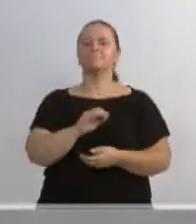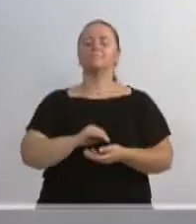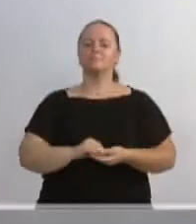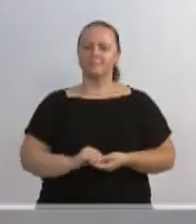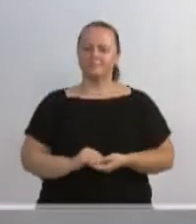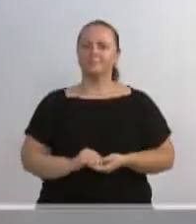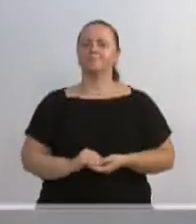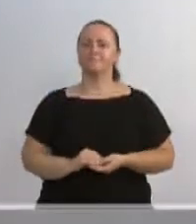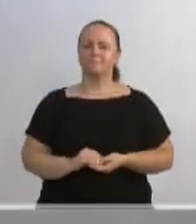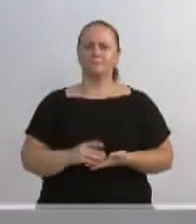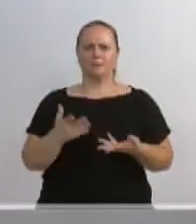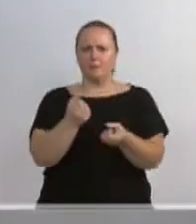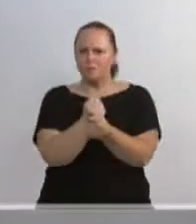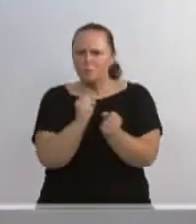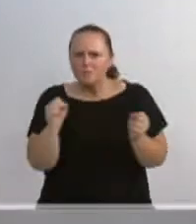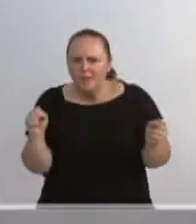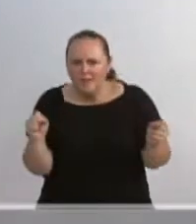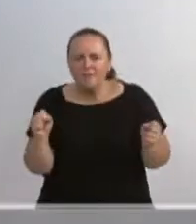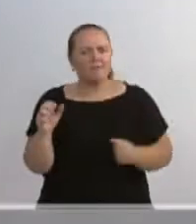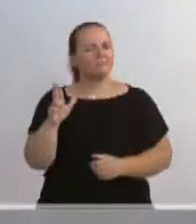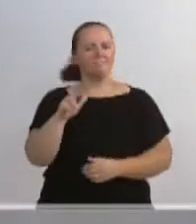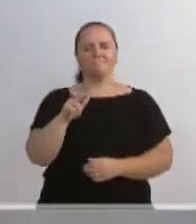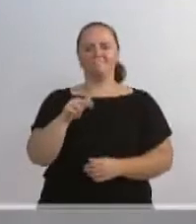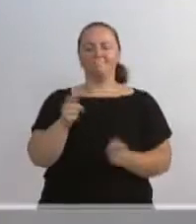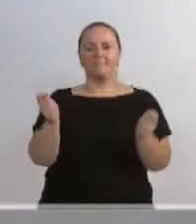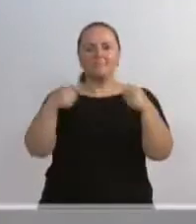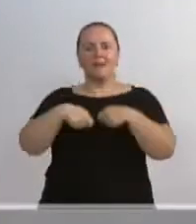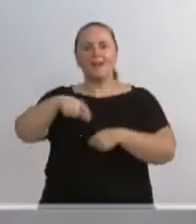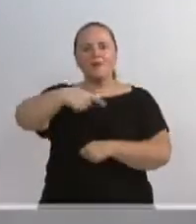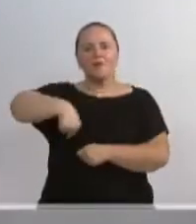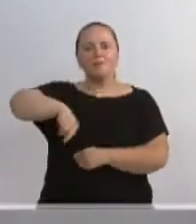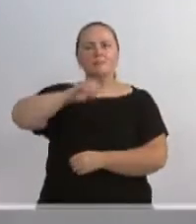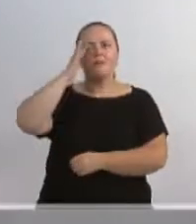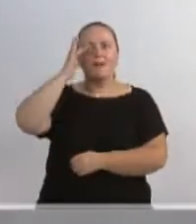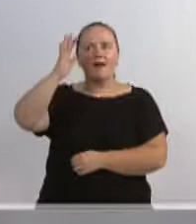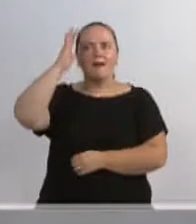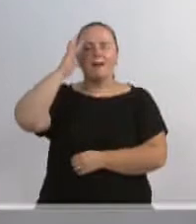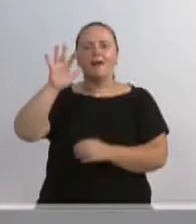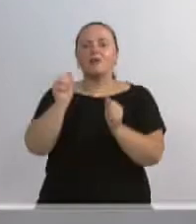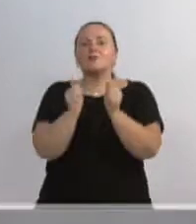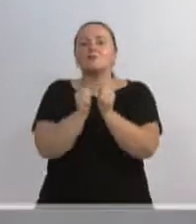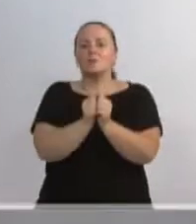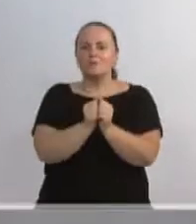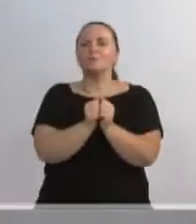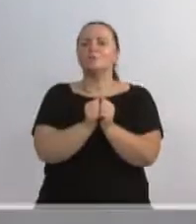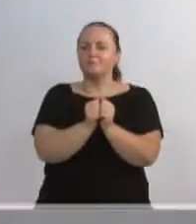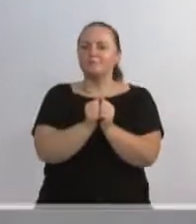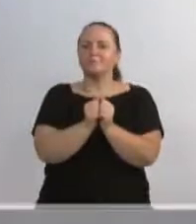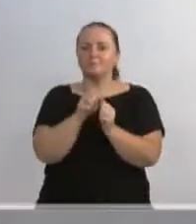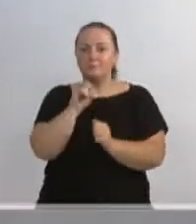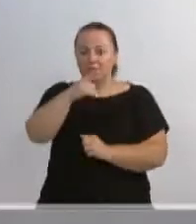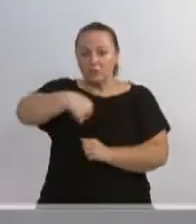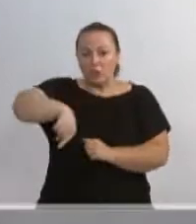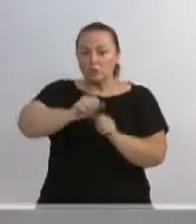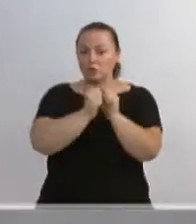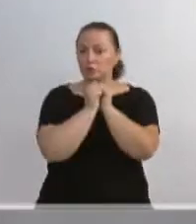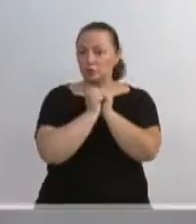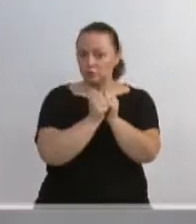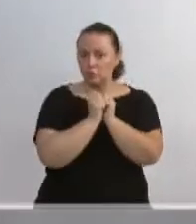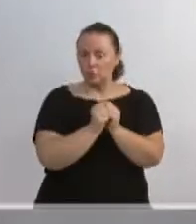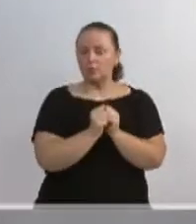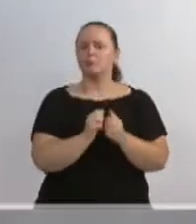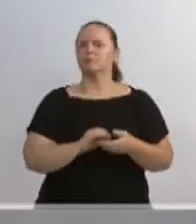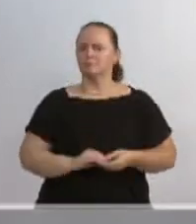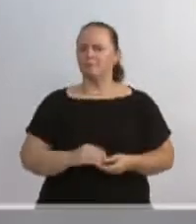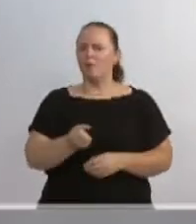desenvolvimento. Isso não é impossível, basta sonharmos juntos. E se nós abraçarmos esta campanha, vereador Alexandre Caminha, muitos dos